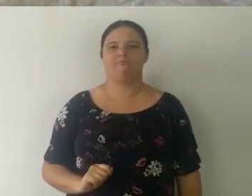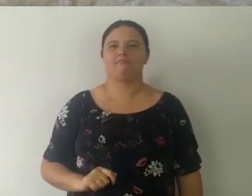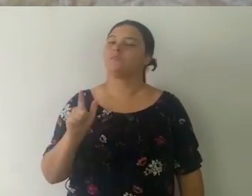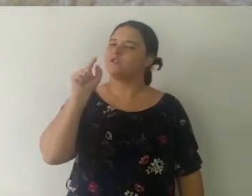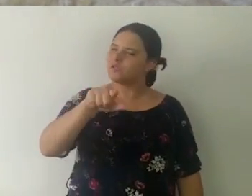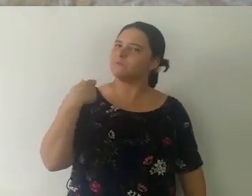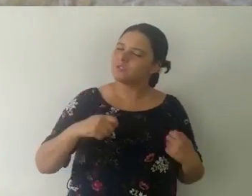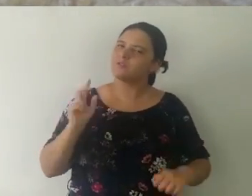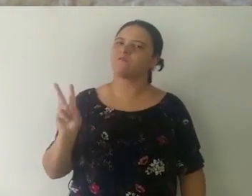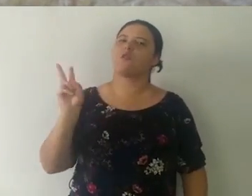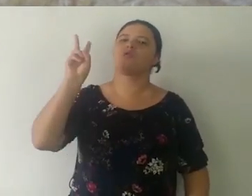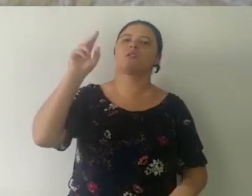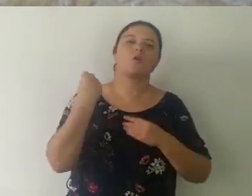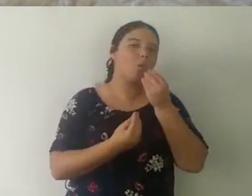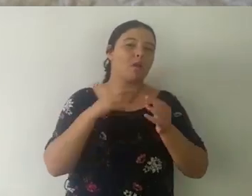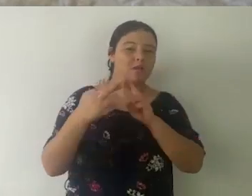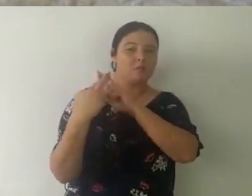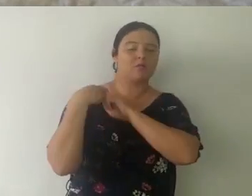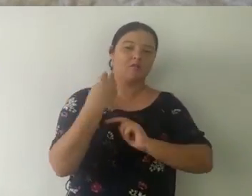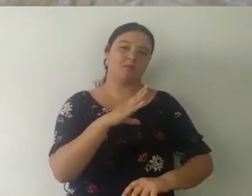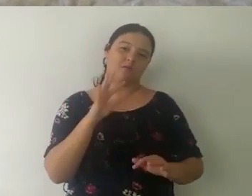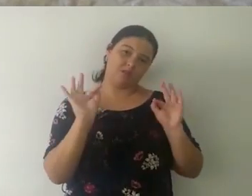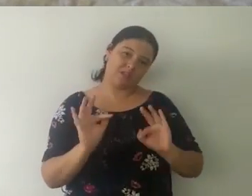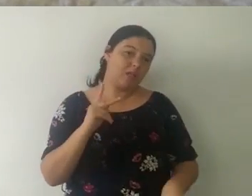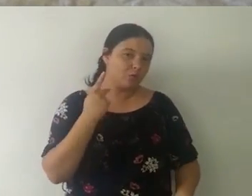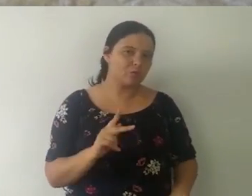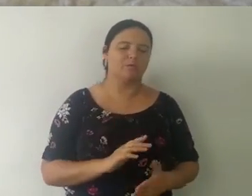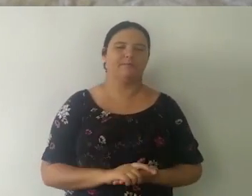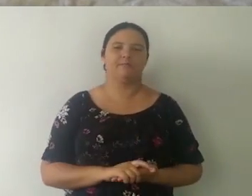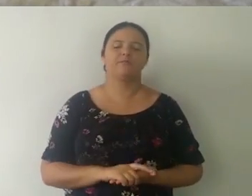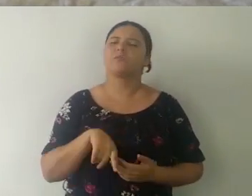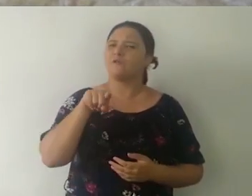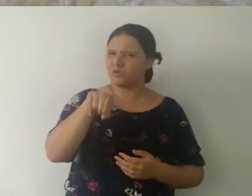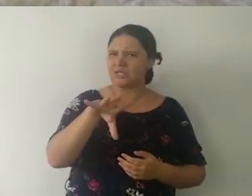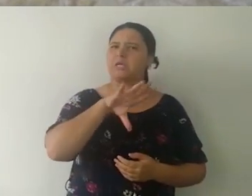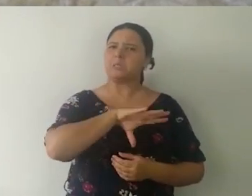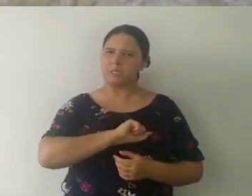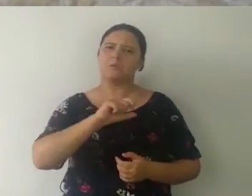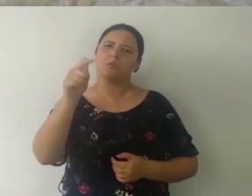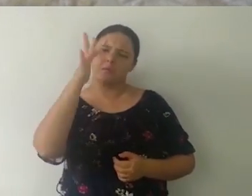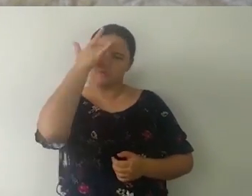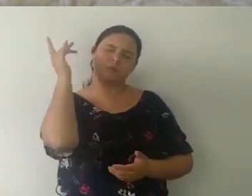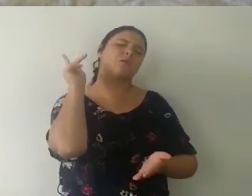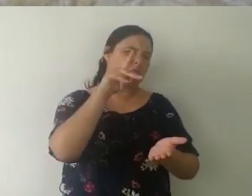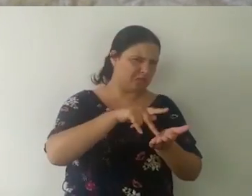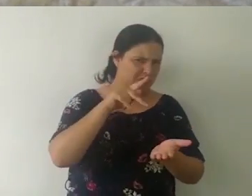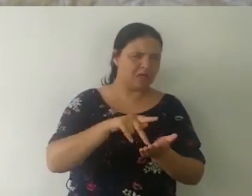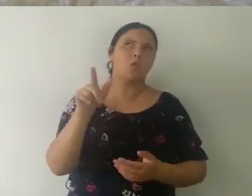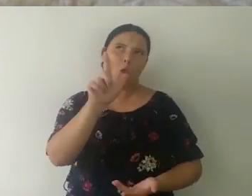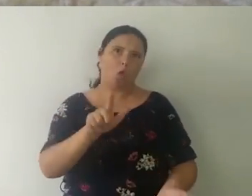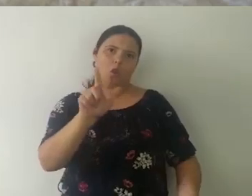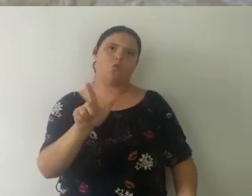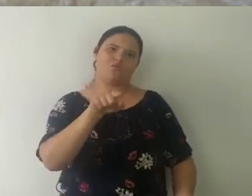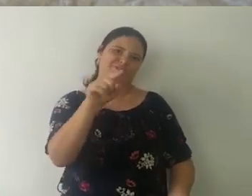felicidade. Essa também é uma maneira de você se valorizar muito num relacionamento. É verdade que você está com quem você ama, né?